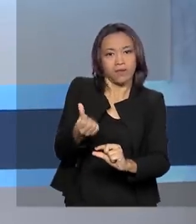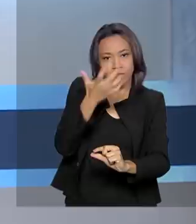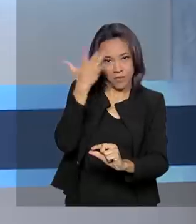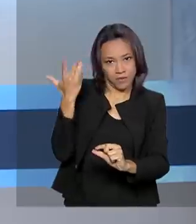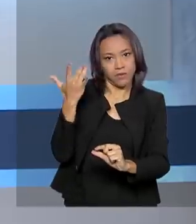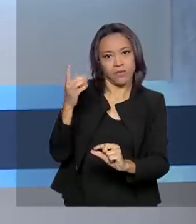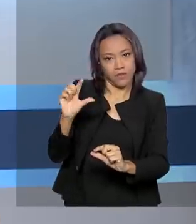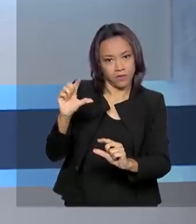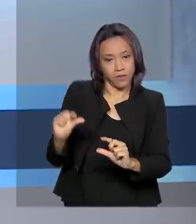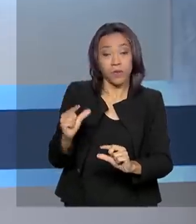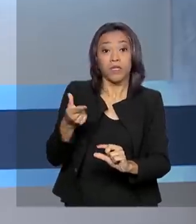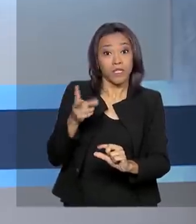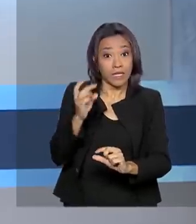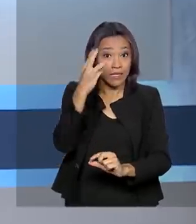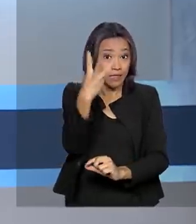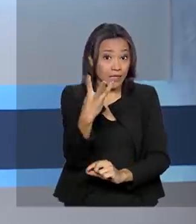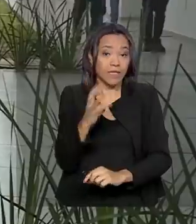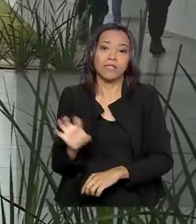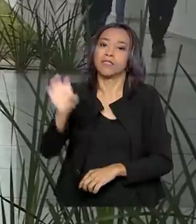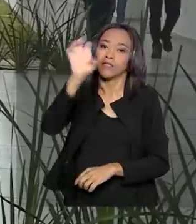monitorados em três estados.